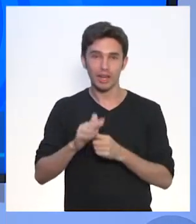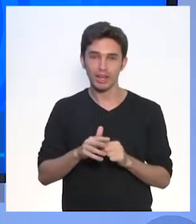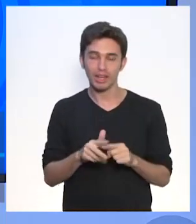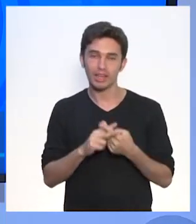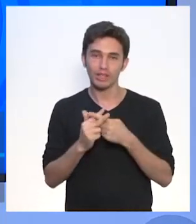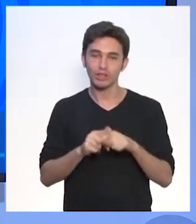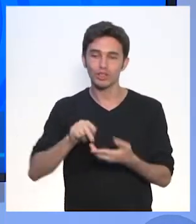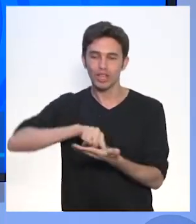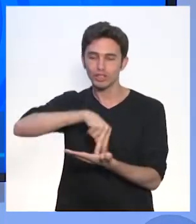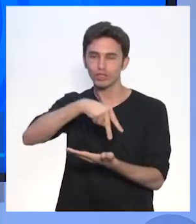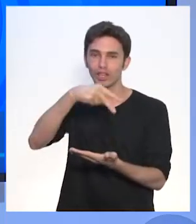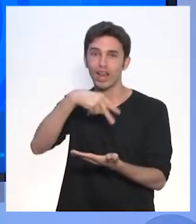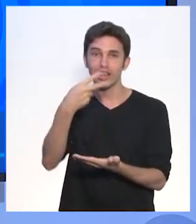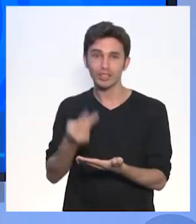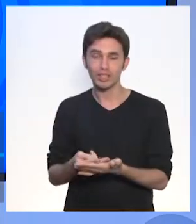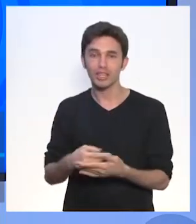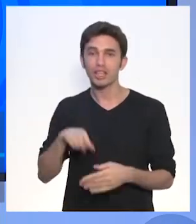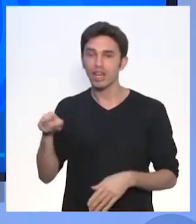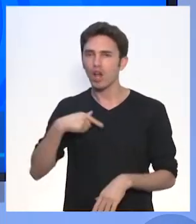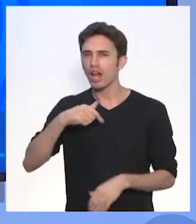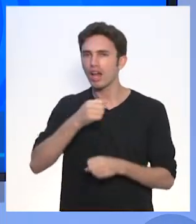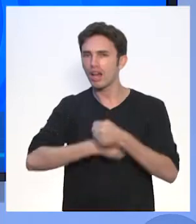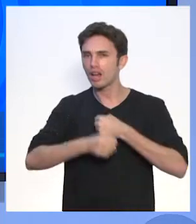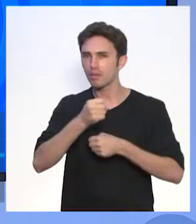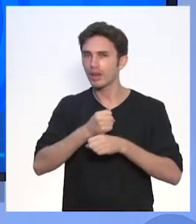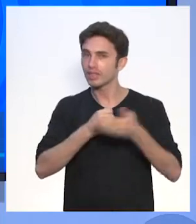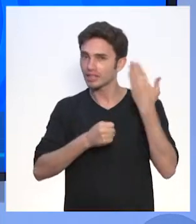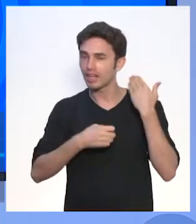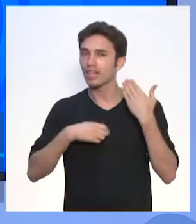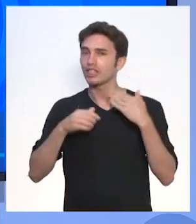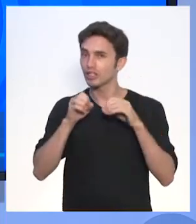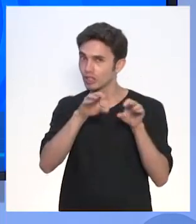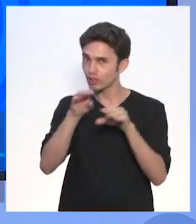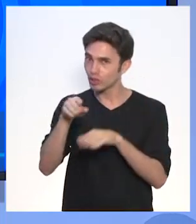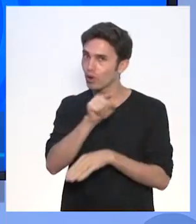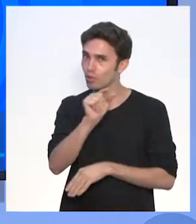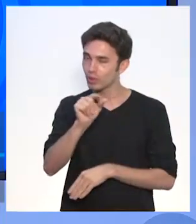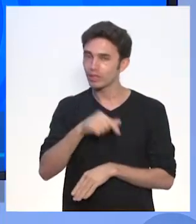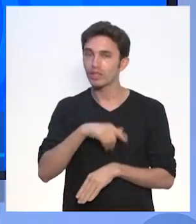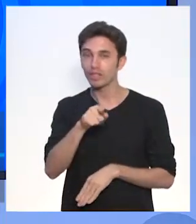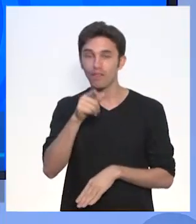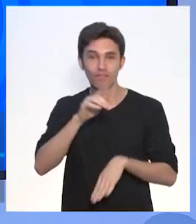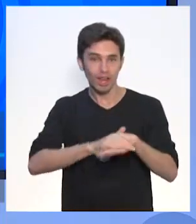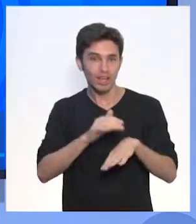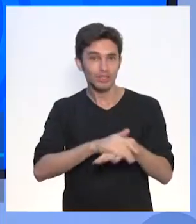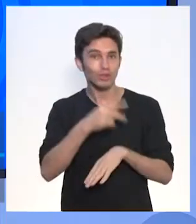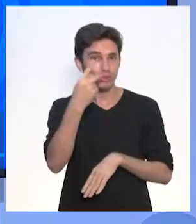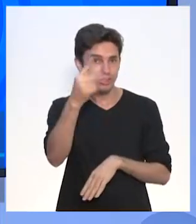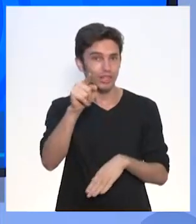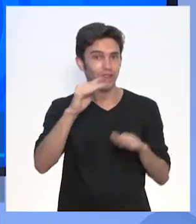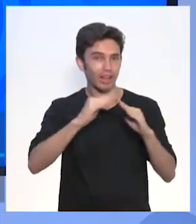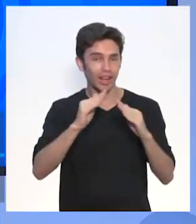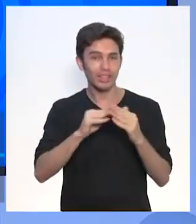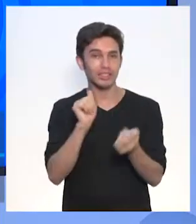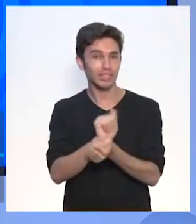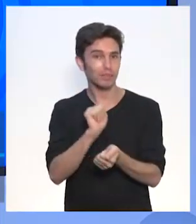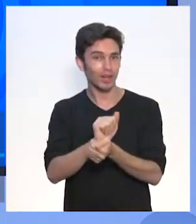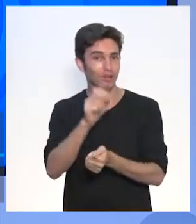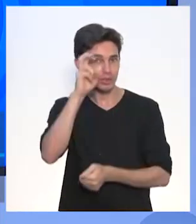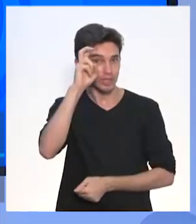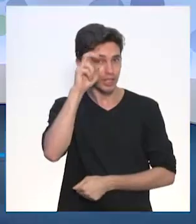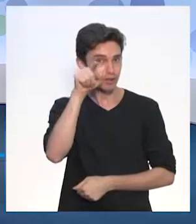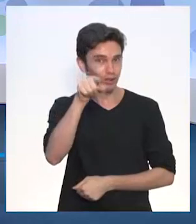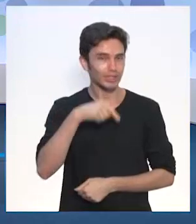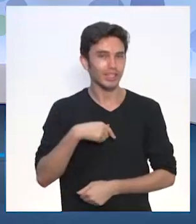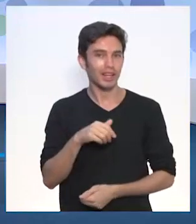passado nós fizemos algum deles com vocês. Peguem os seus, façam os de vocês e esperamos vocês na quinta-feira.